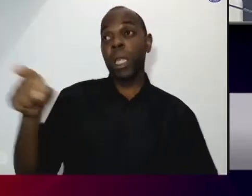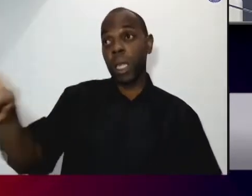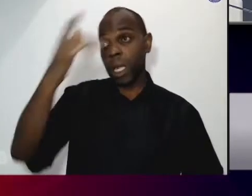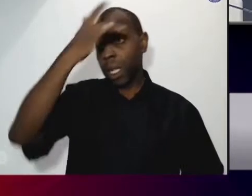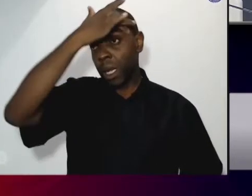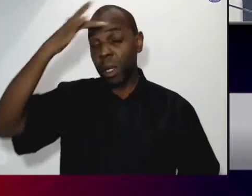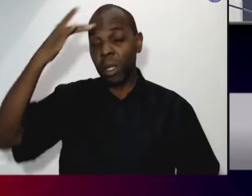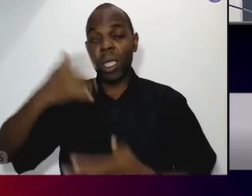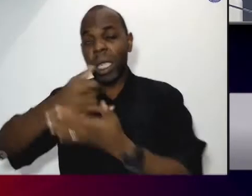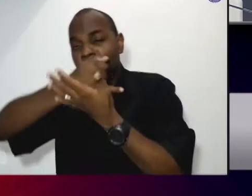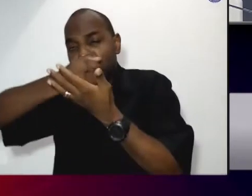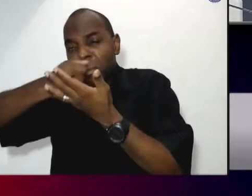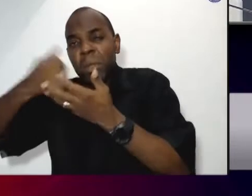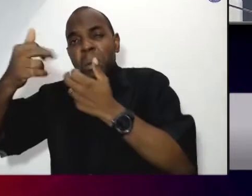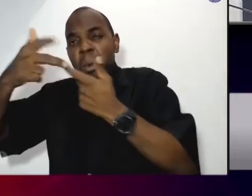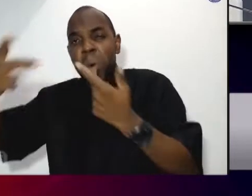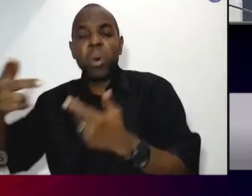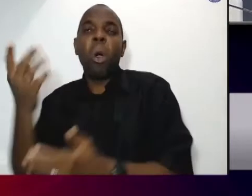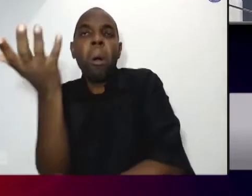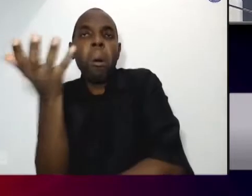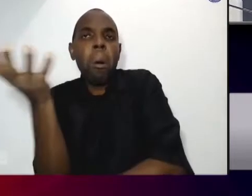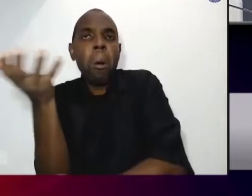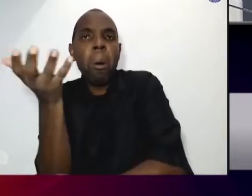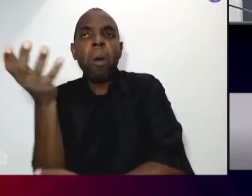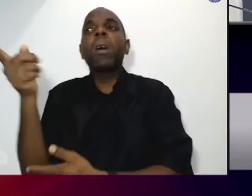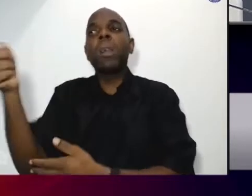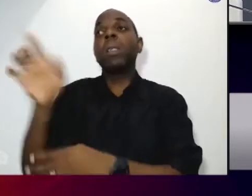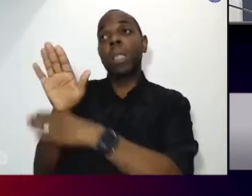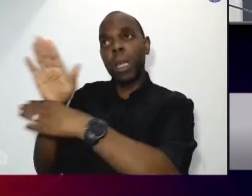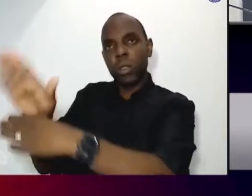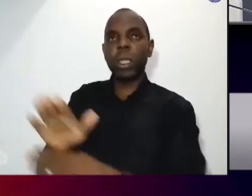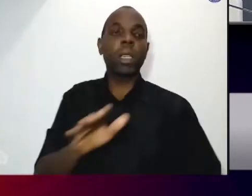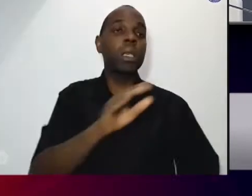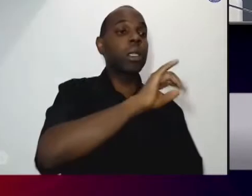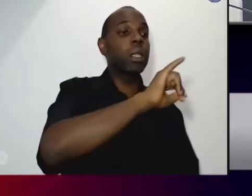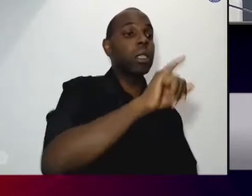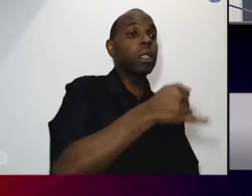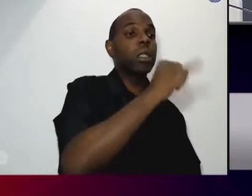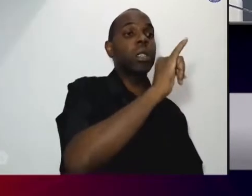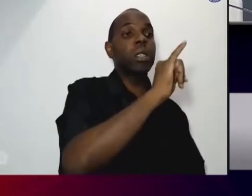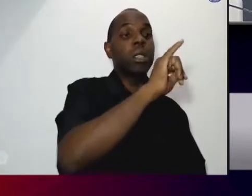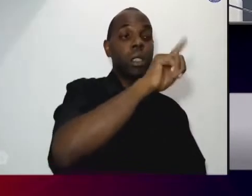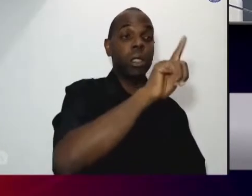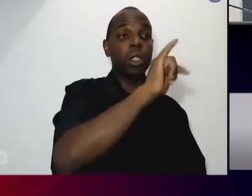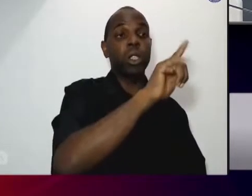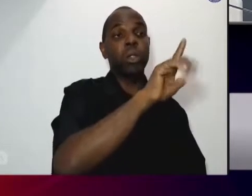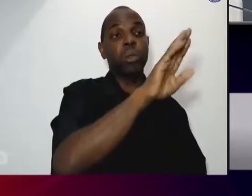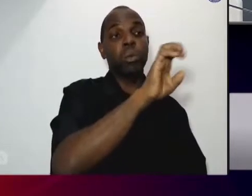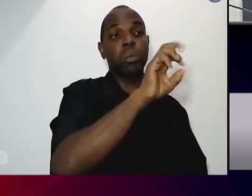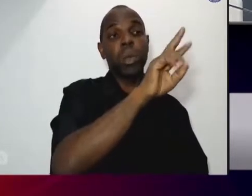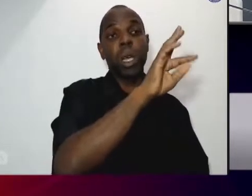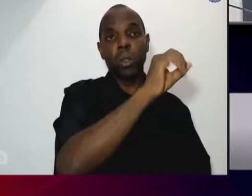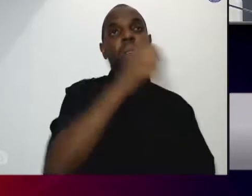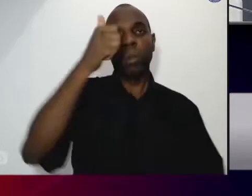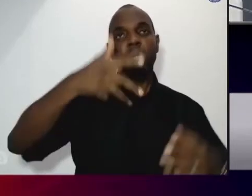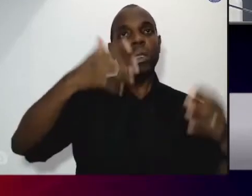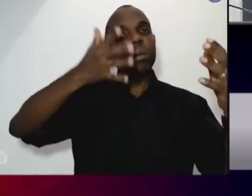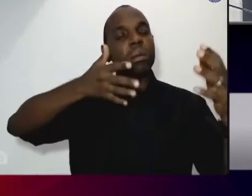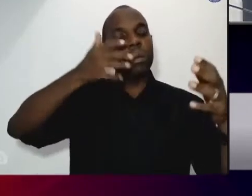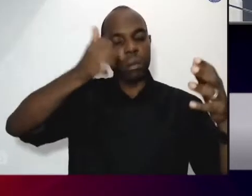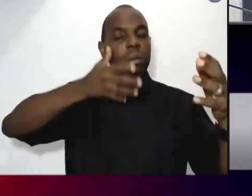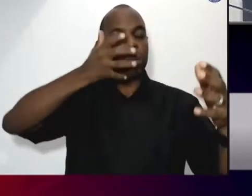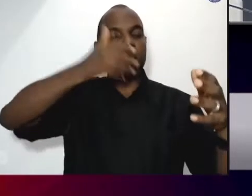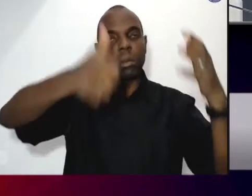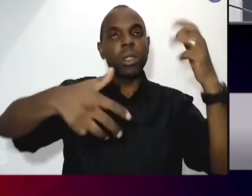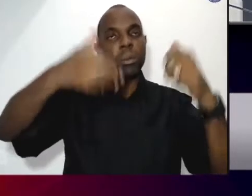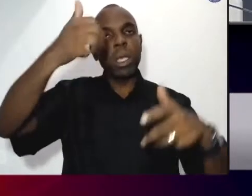pessoa de situação de rua a gente vai trazer o Gilberto e, viu, sentiu, compaixão e cuidou da vida de todas as